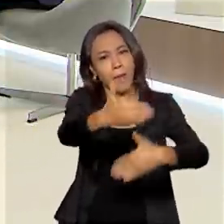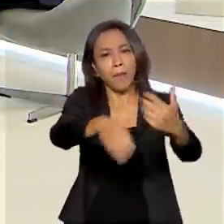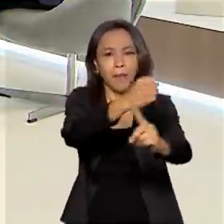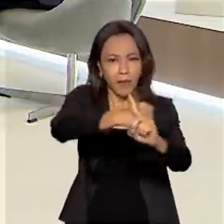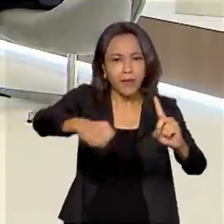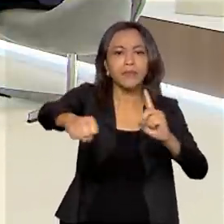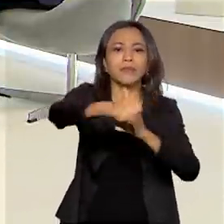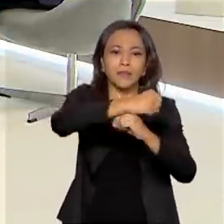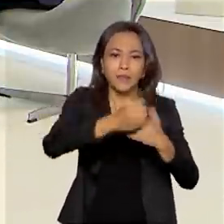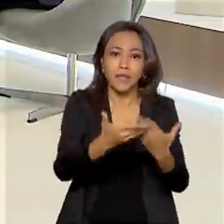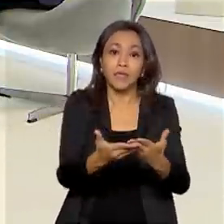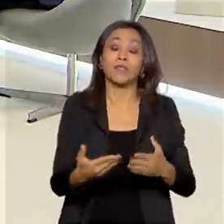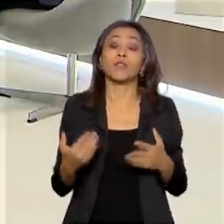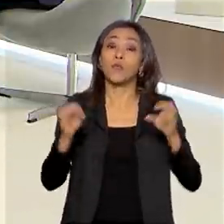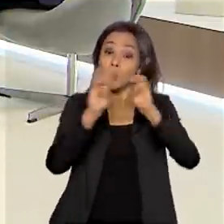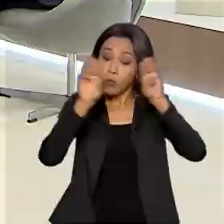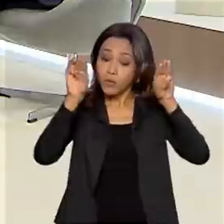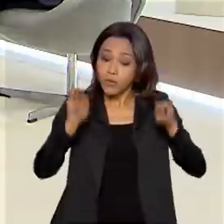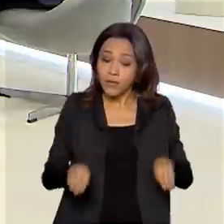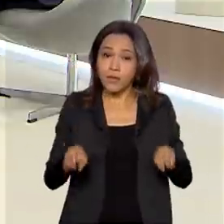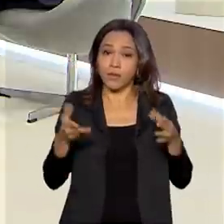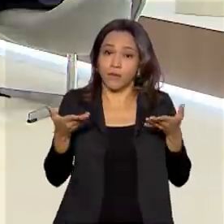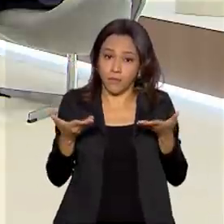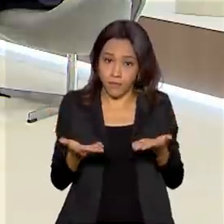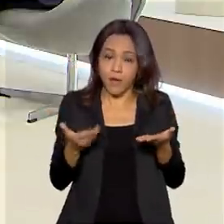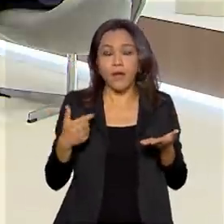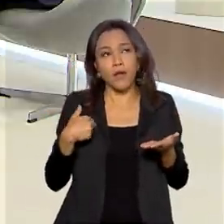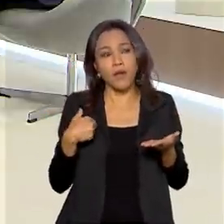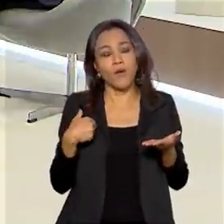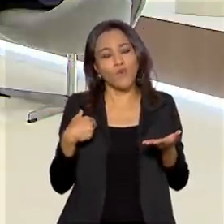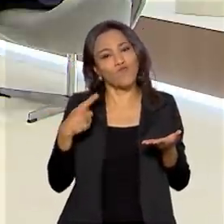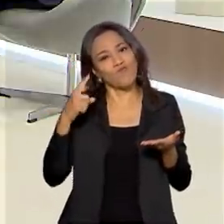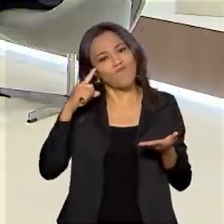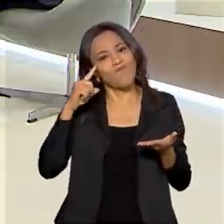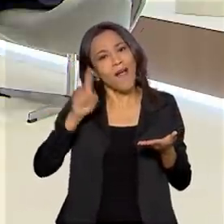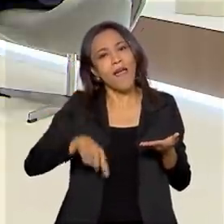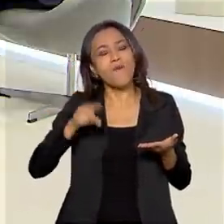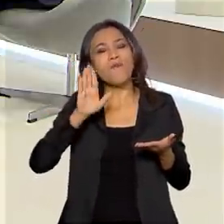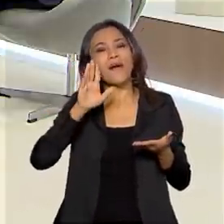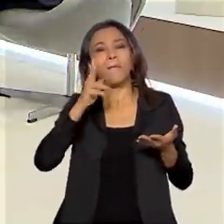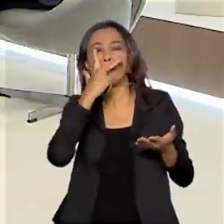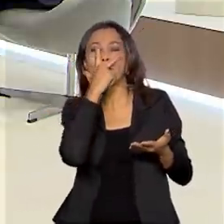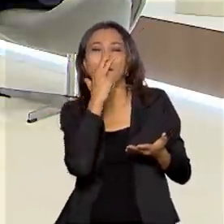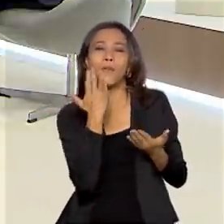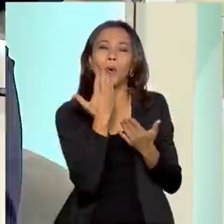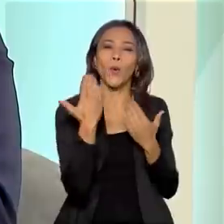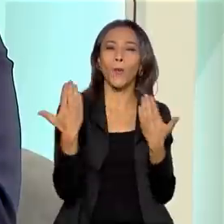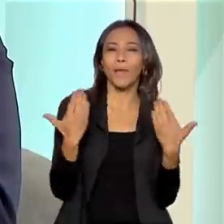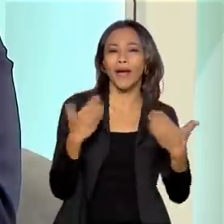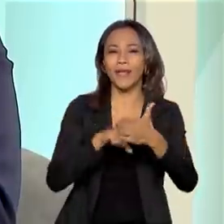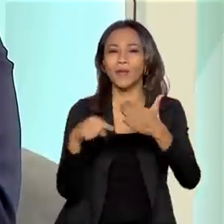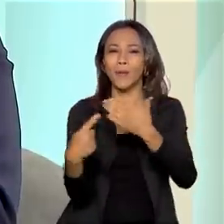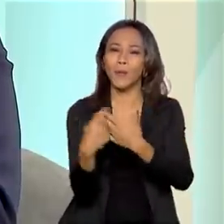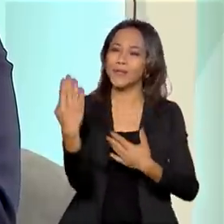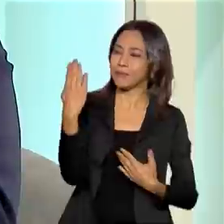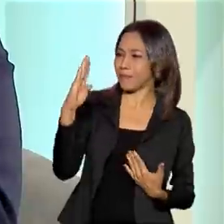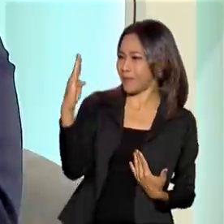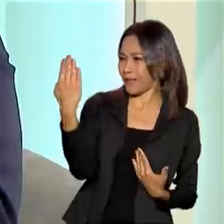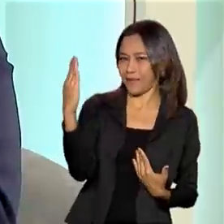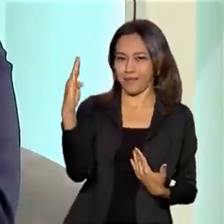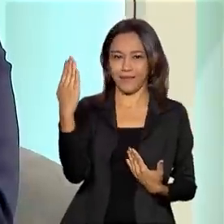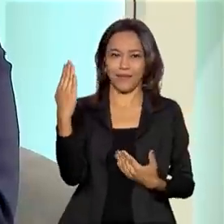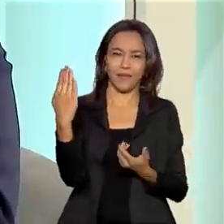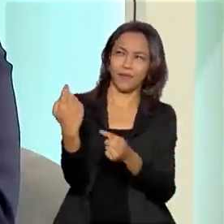o museu, na realidade, eu definiria como uma casa de espelhos. Desde a dos